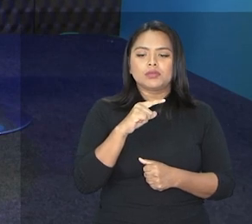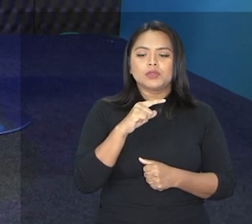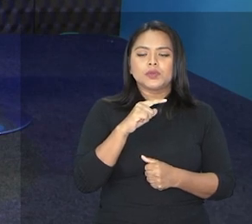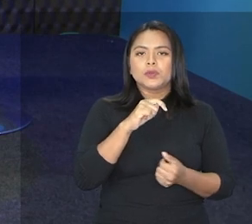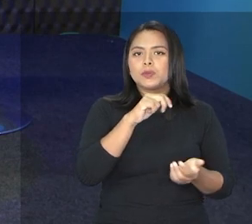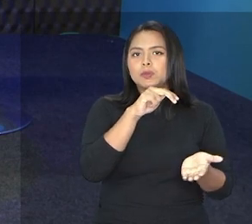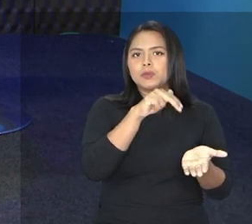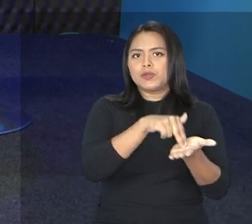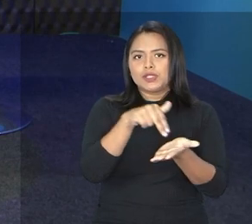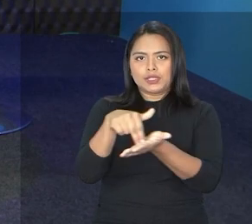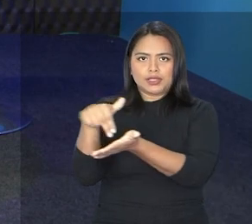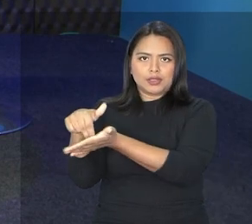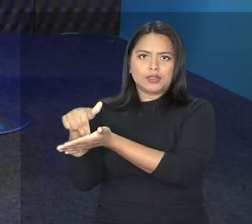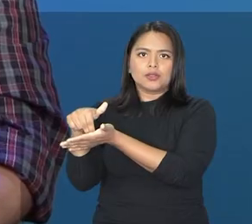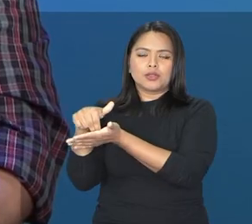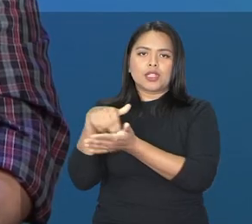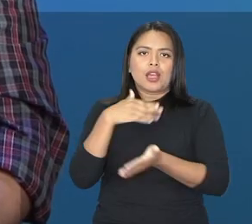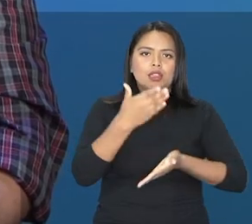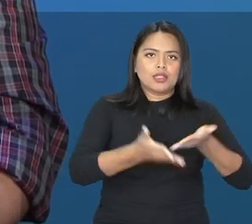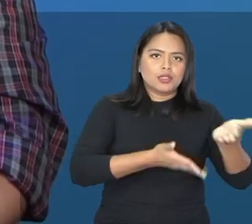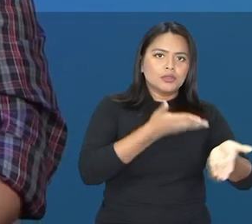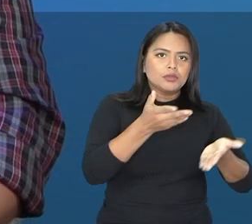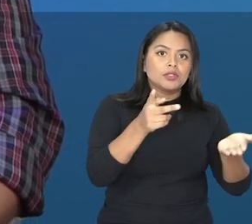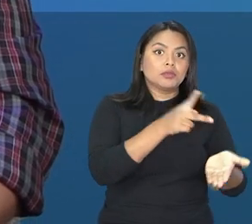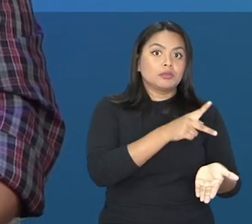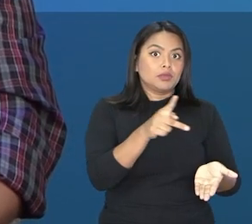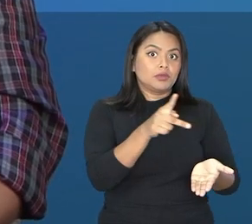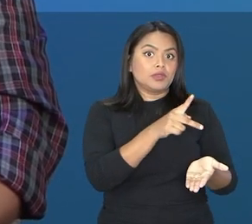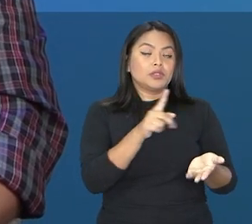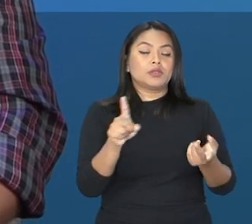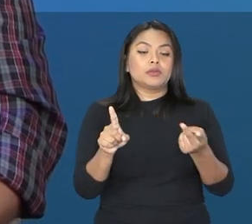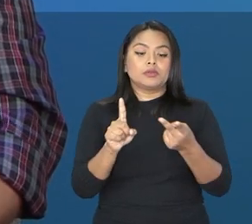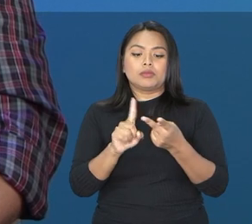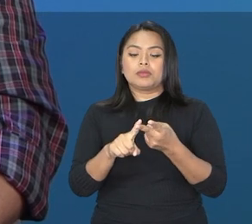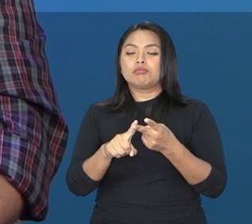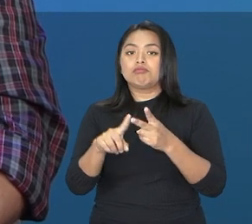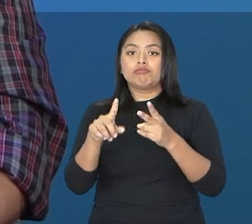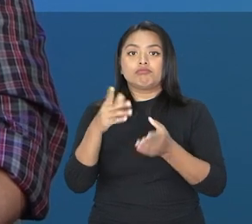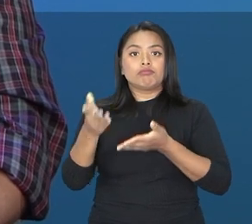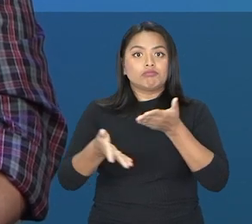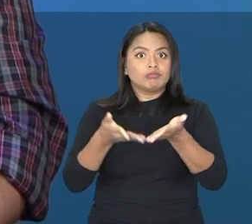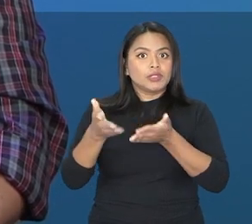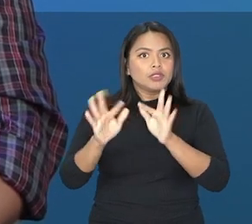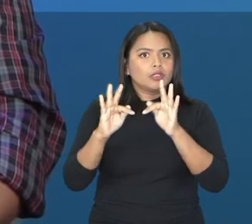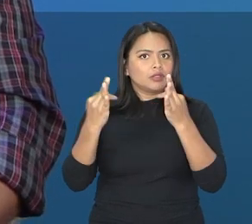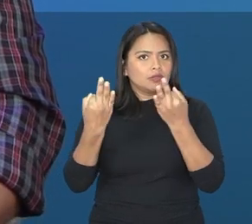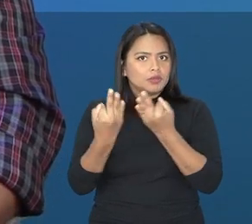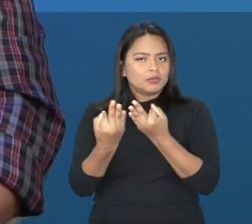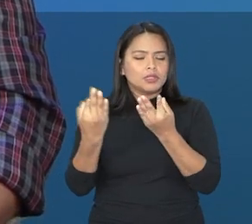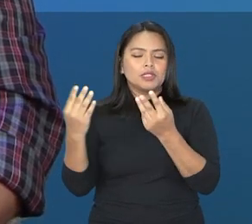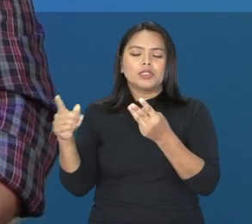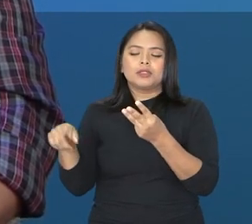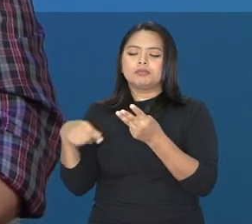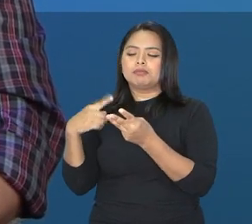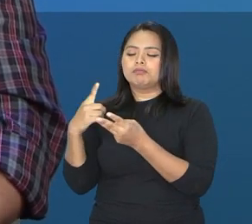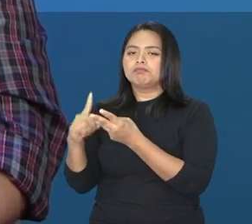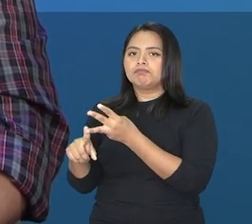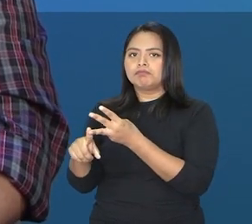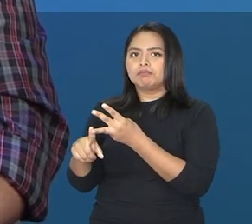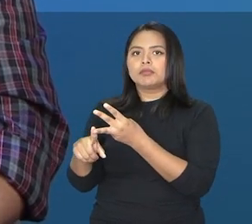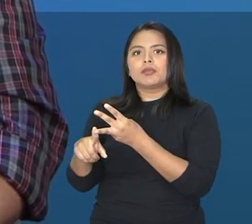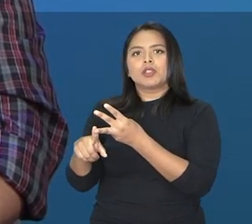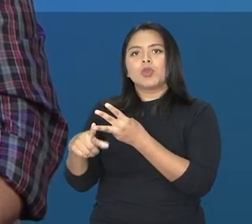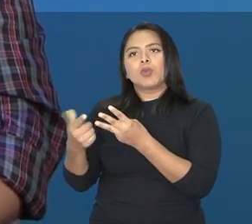que, unidades de atendimento ao professor, unidades de atendimento à família, unidades de